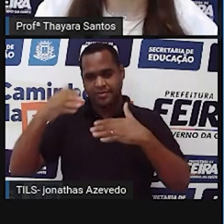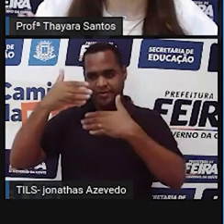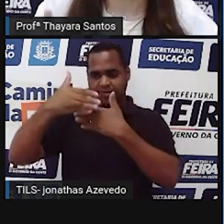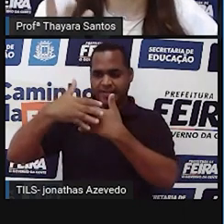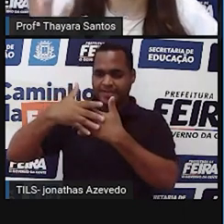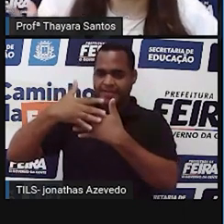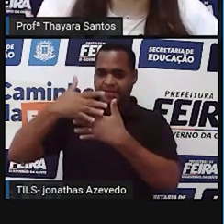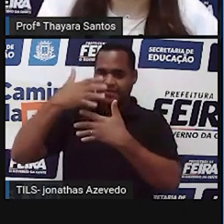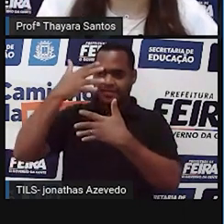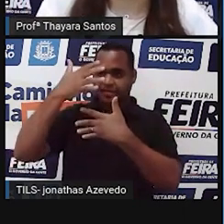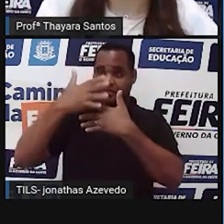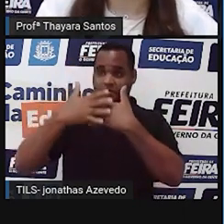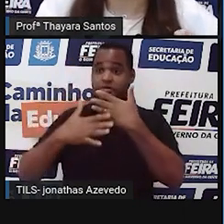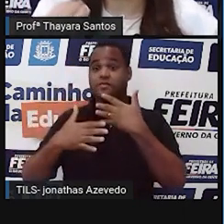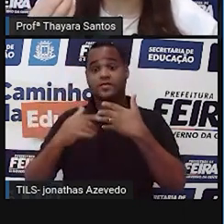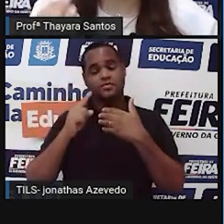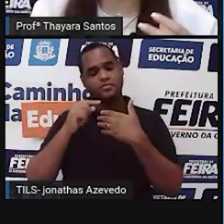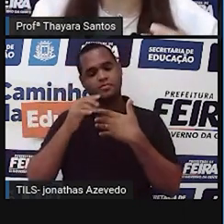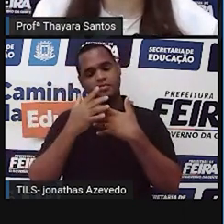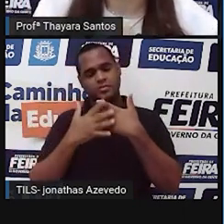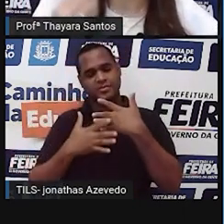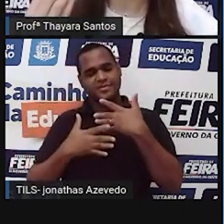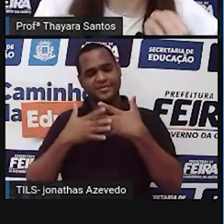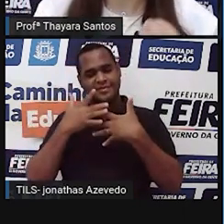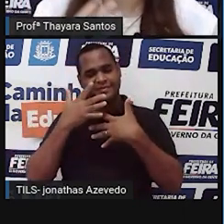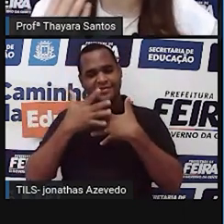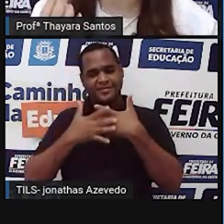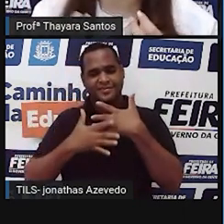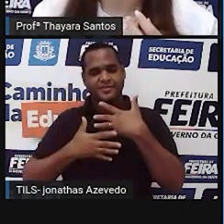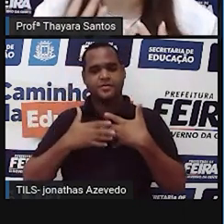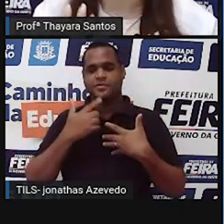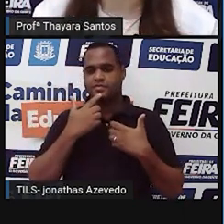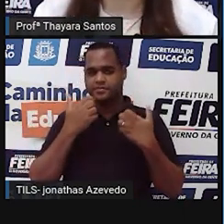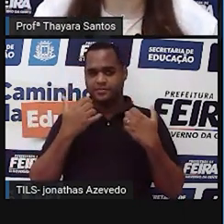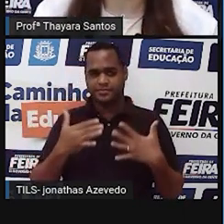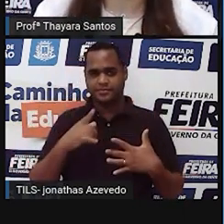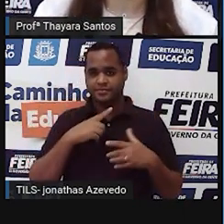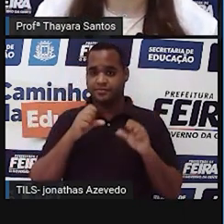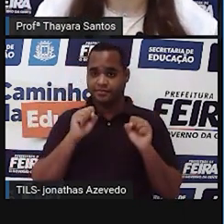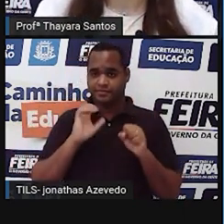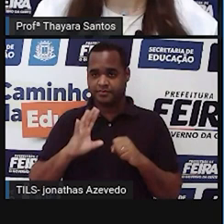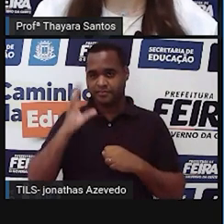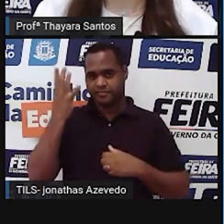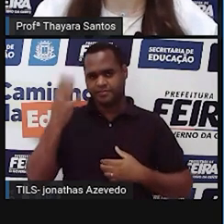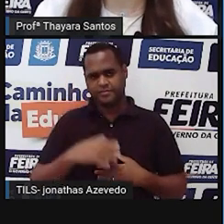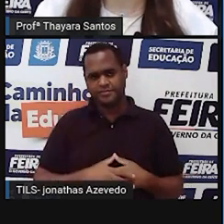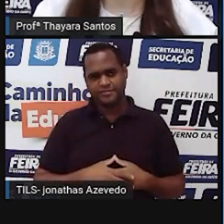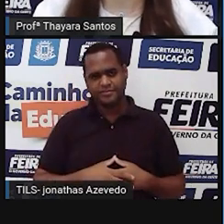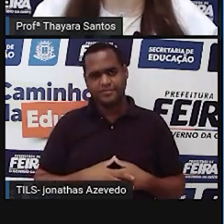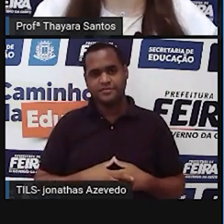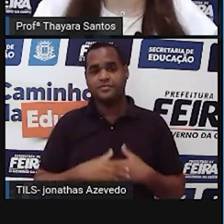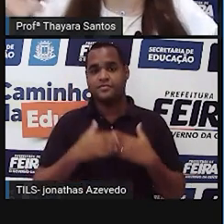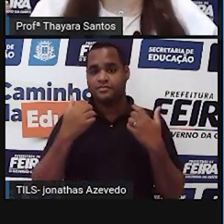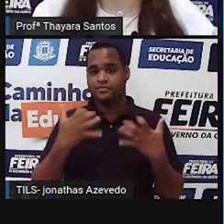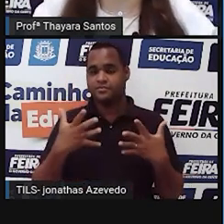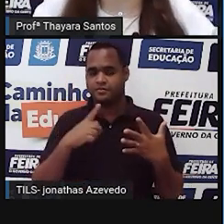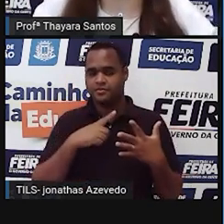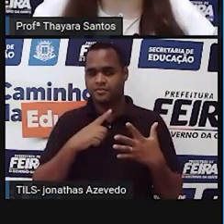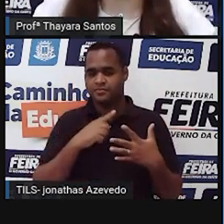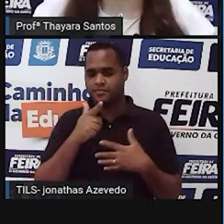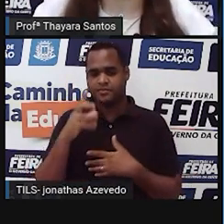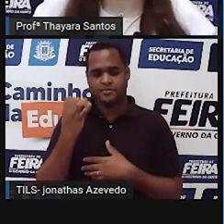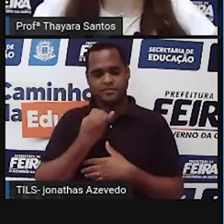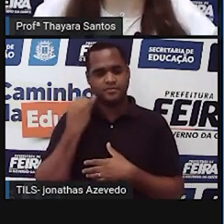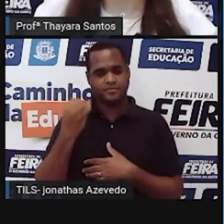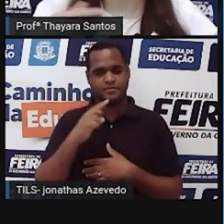a superfície fria do vidro. Então, estou fazendo algumas... Estou formulando aí algumas hipóteses. E agora, a gente vai para a próxima etapa